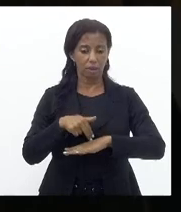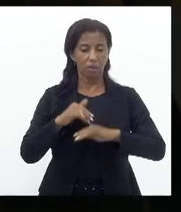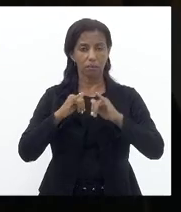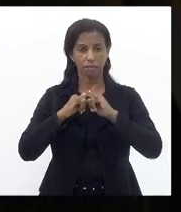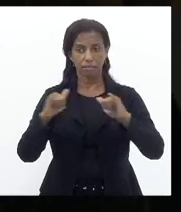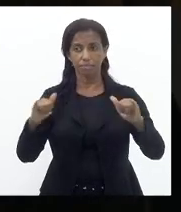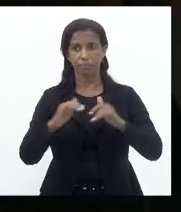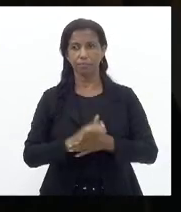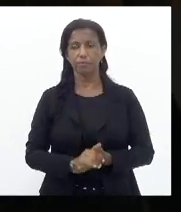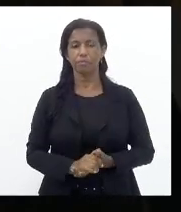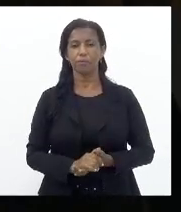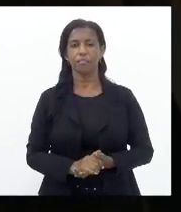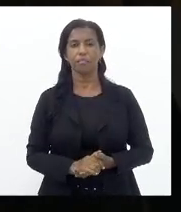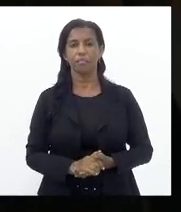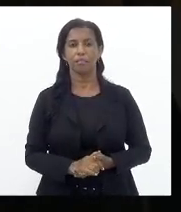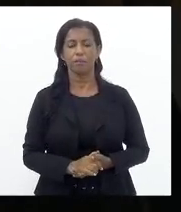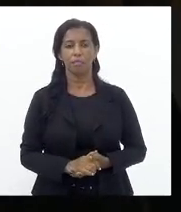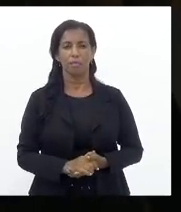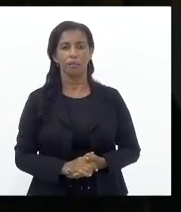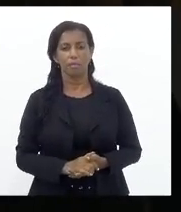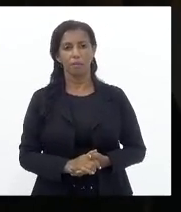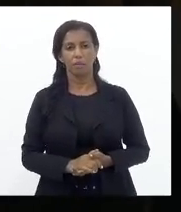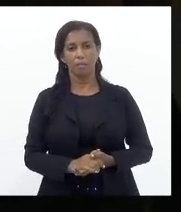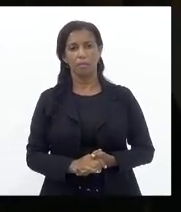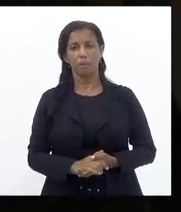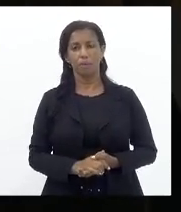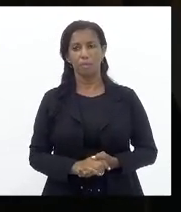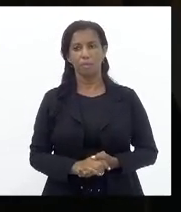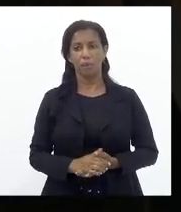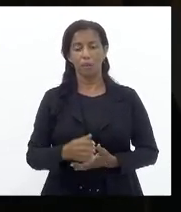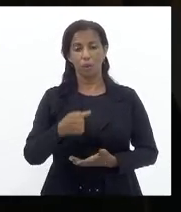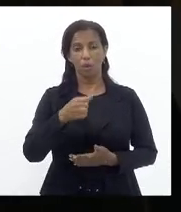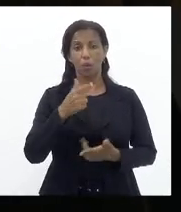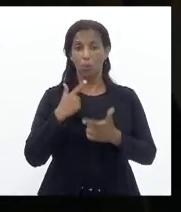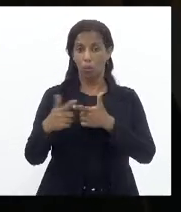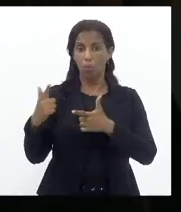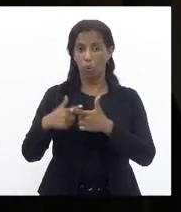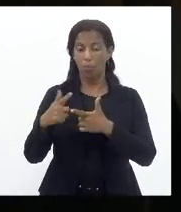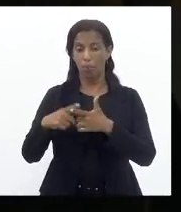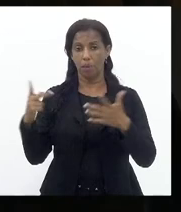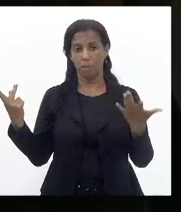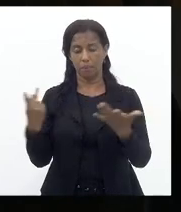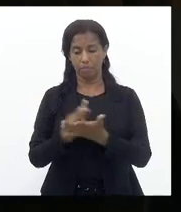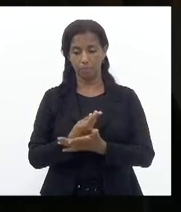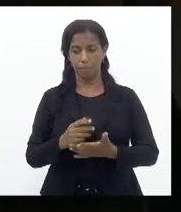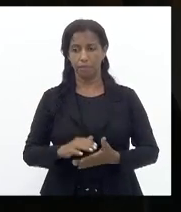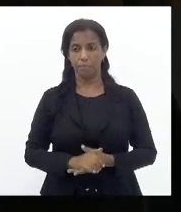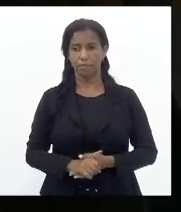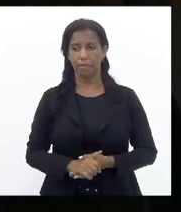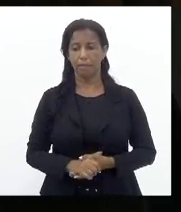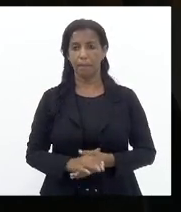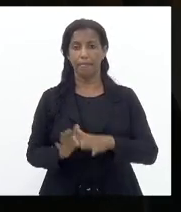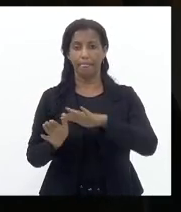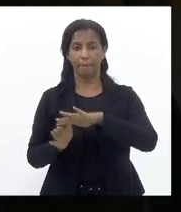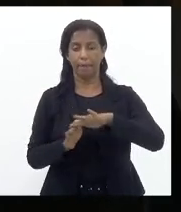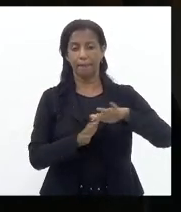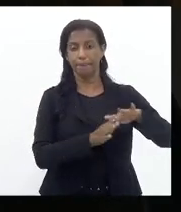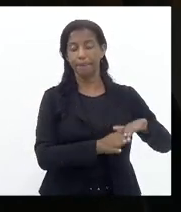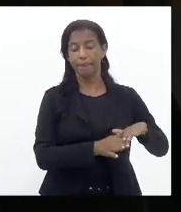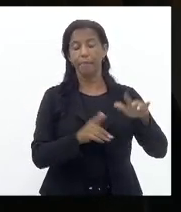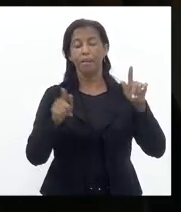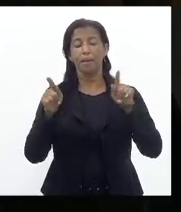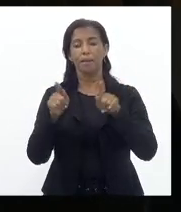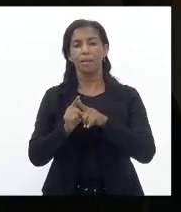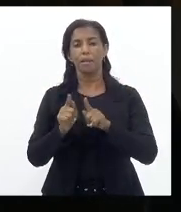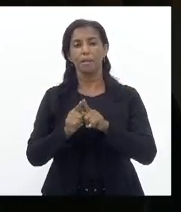Através Da tribuna Esse problema Ocorrido Também aqui Falar